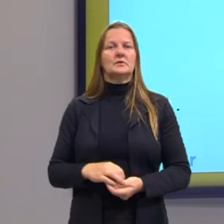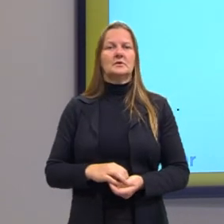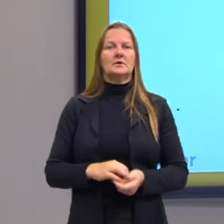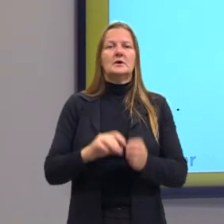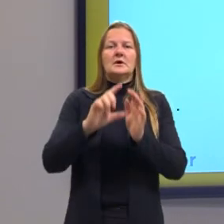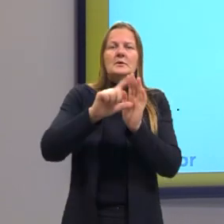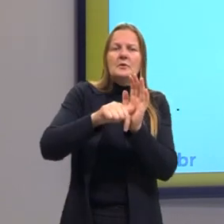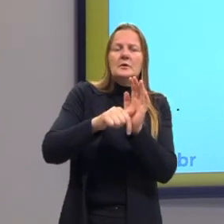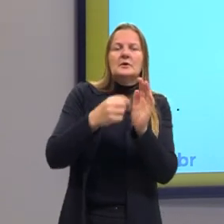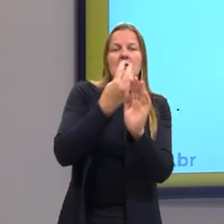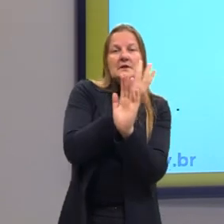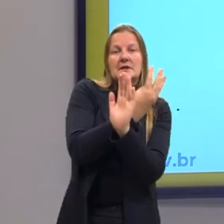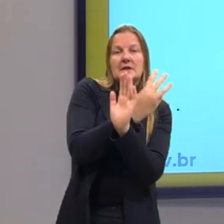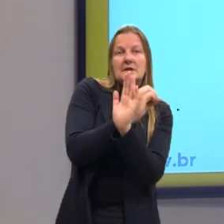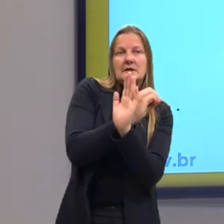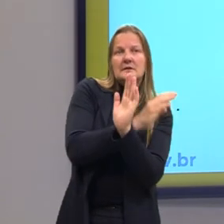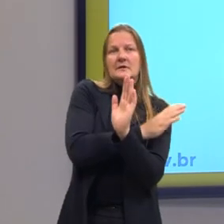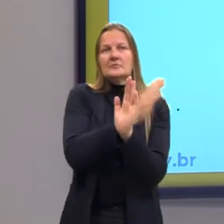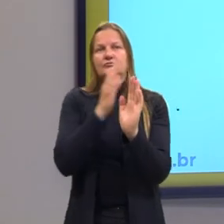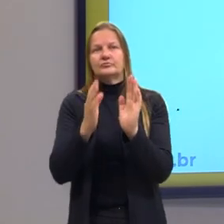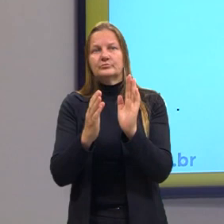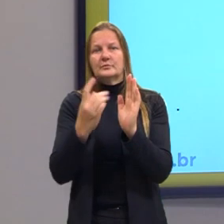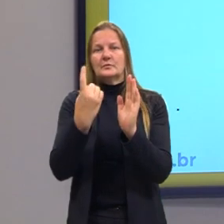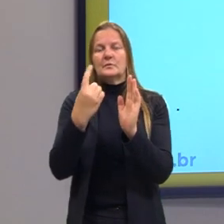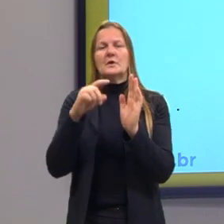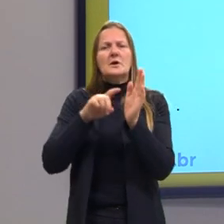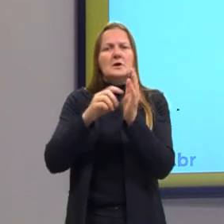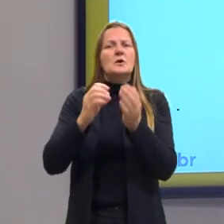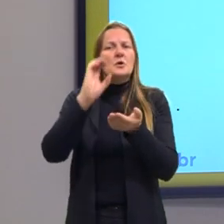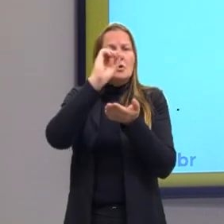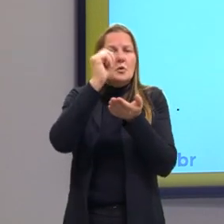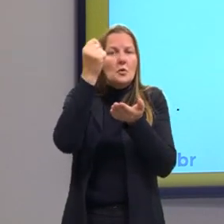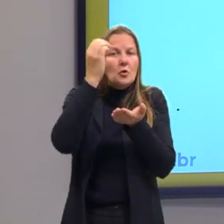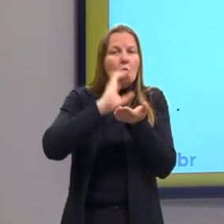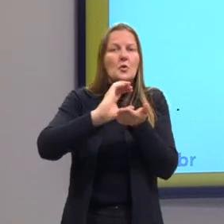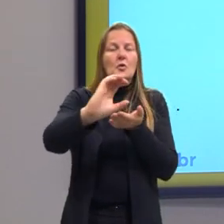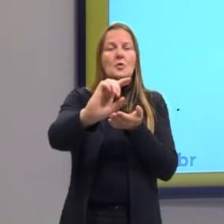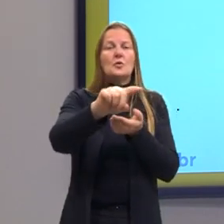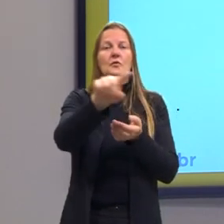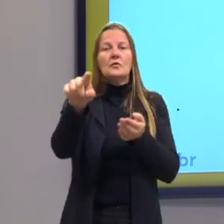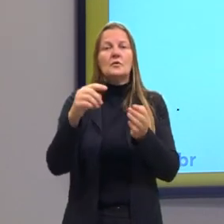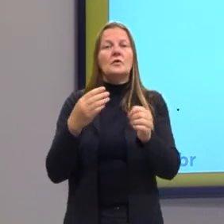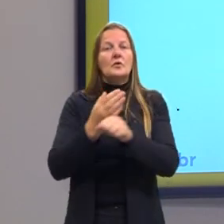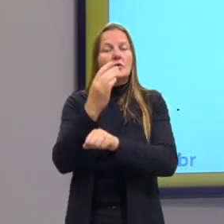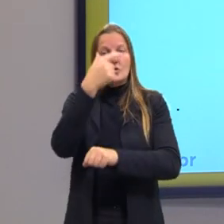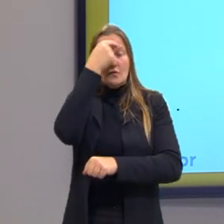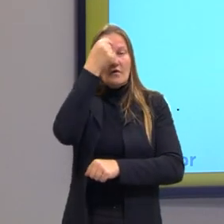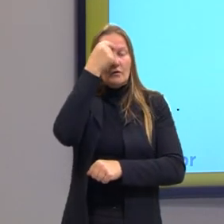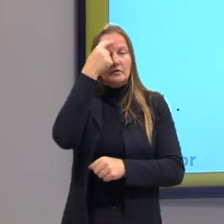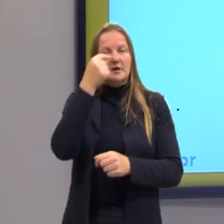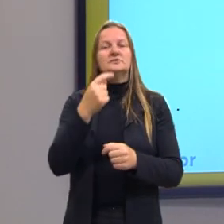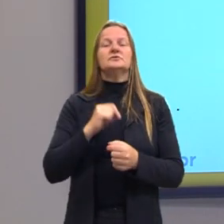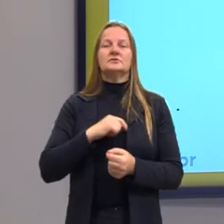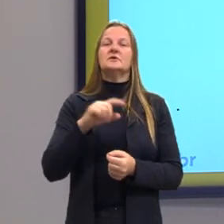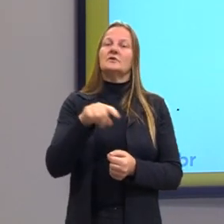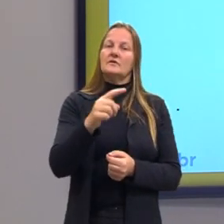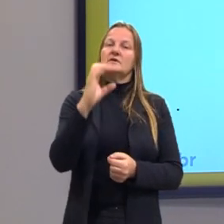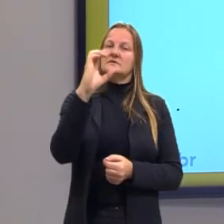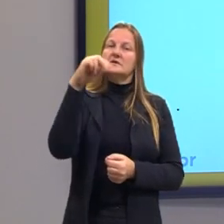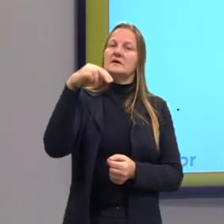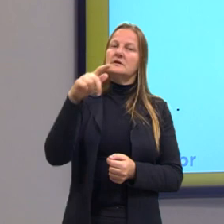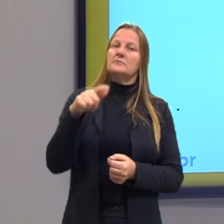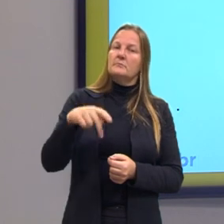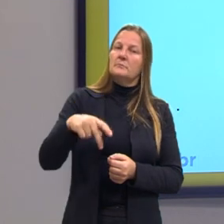depois da década de 30, que é o que patrocina as pesquisas e, certamente, você que vai entrar no ensino superior vai trabalhar muito com